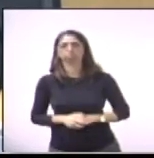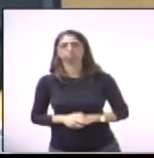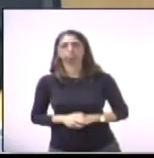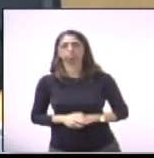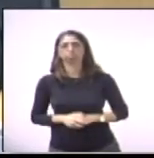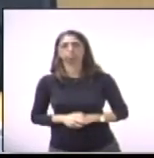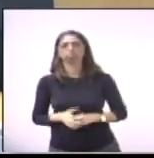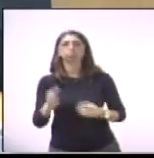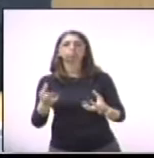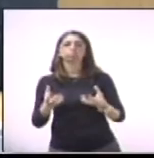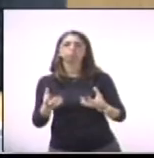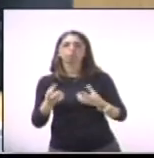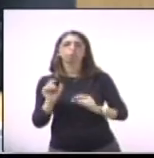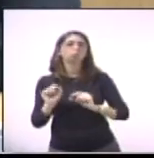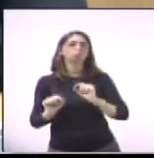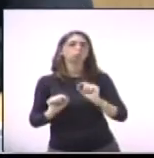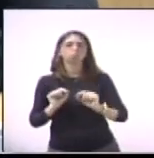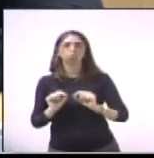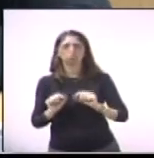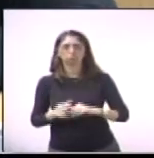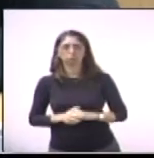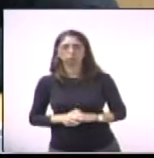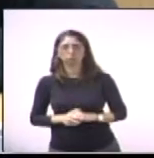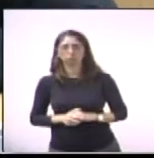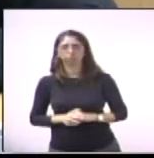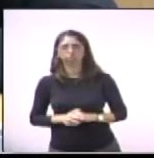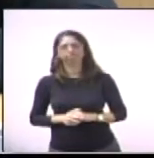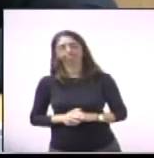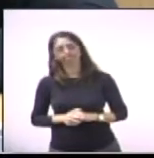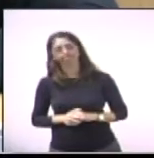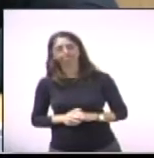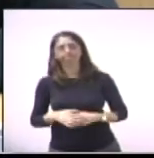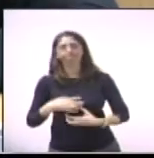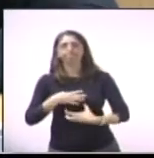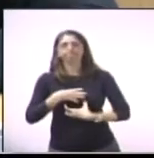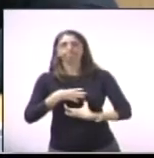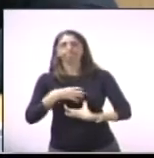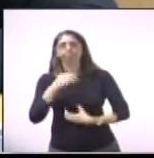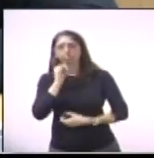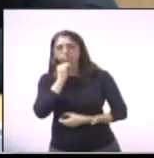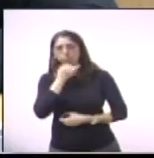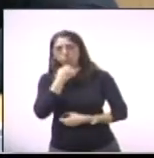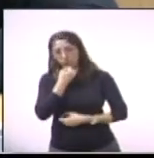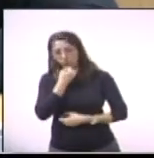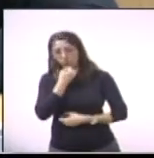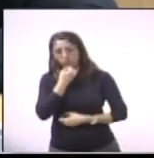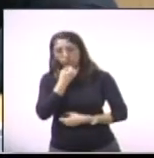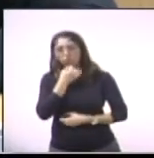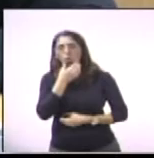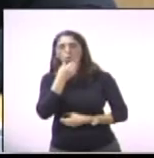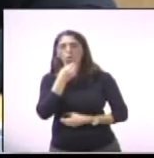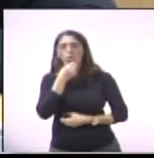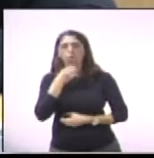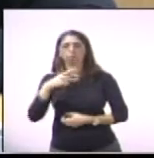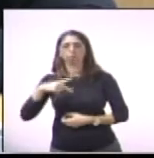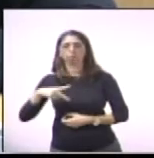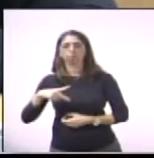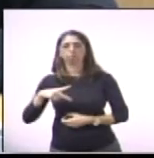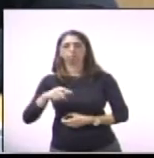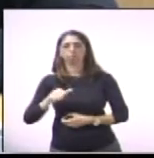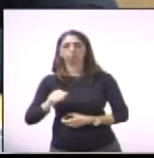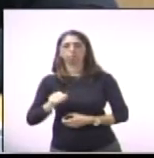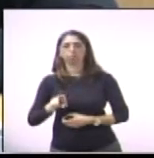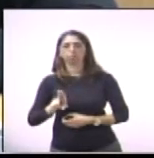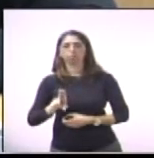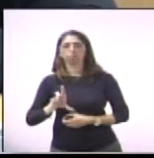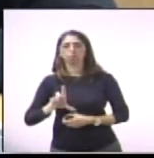gostaria de estender, externar meus votos de pesares aos familiares e amigos do senhor Paulo Petrobon, que faleceu nessa semana que